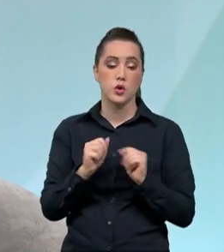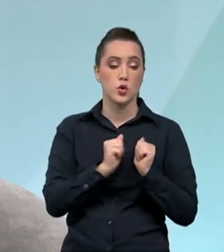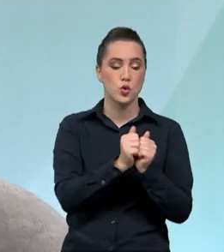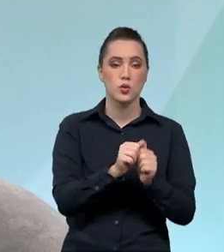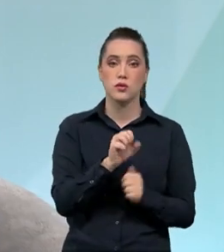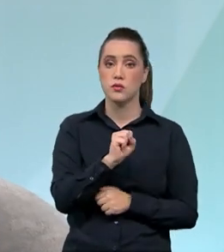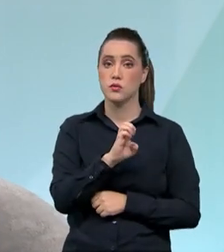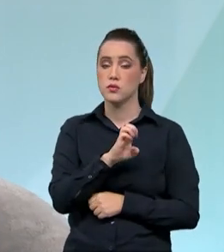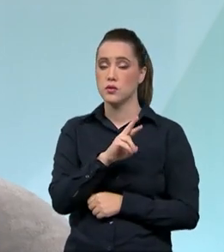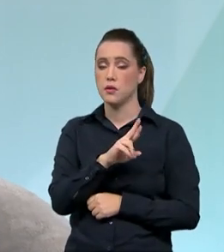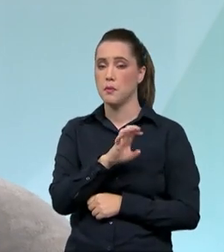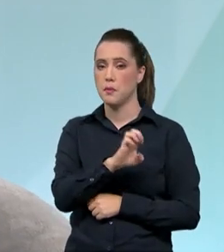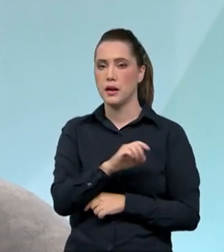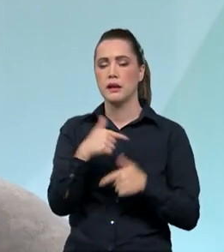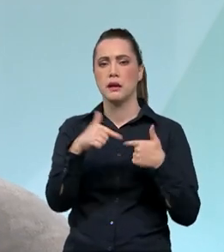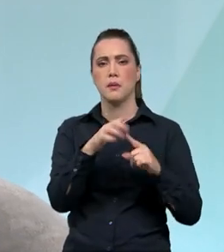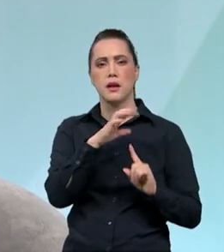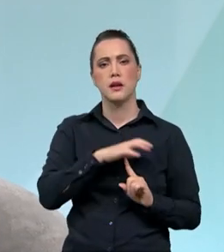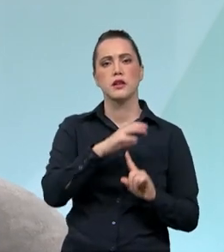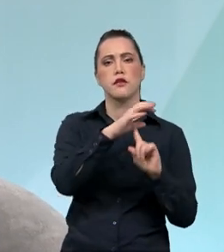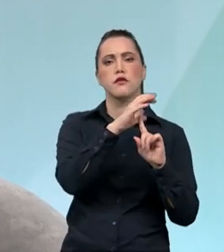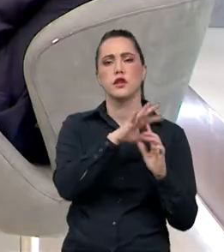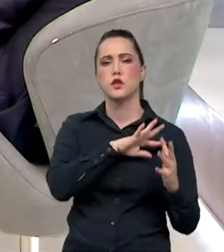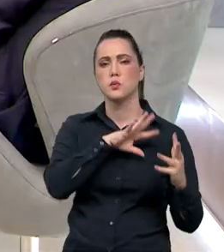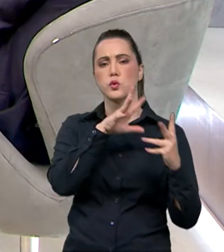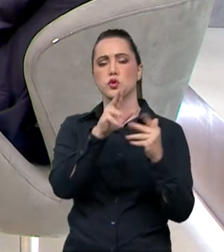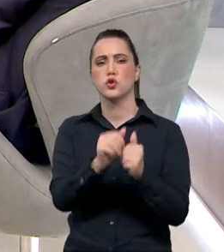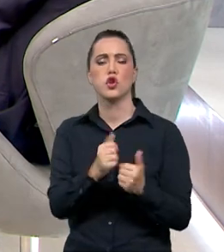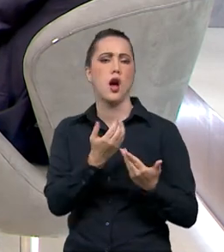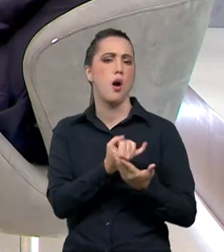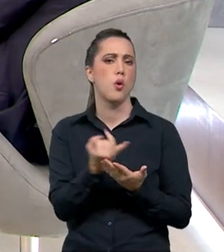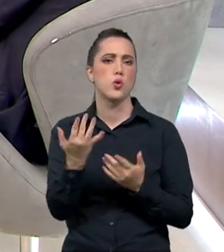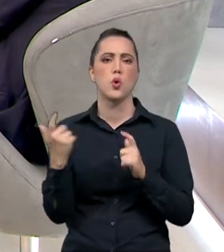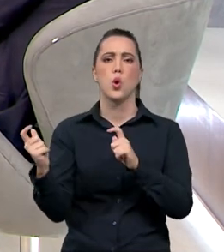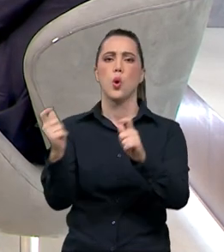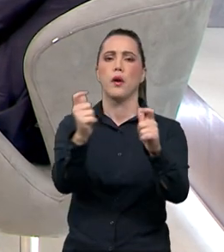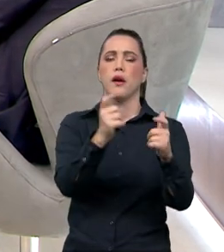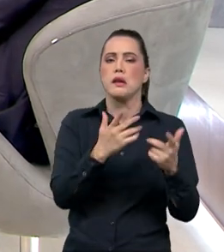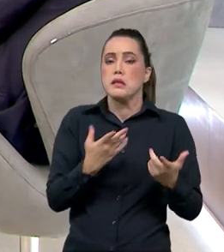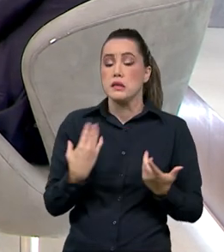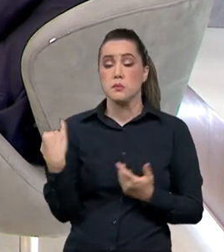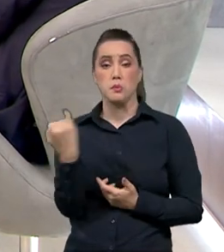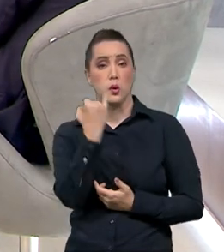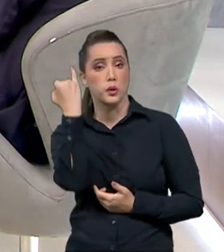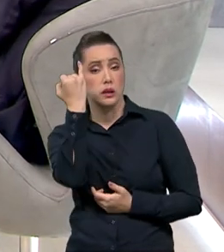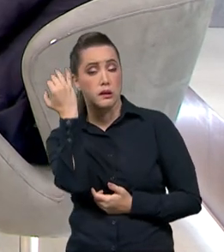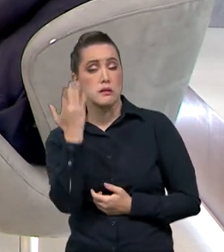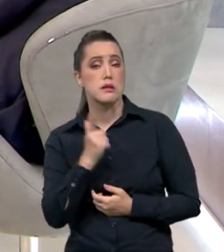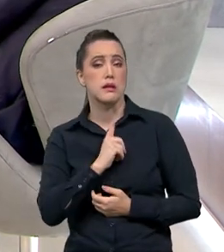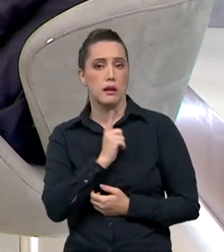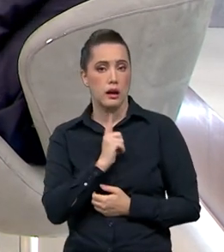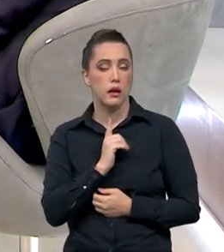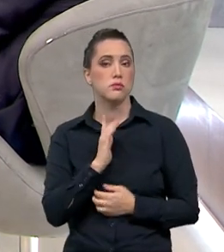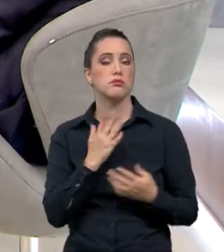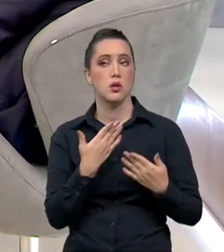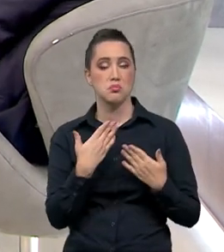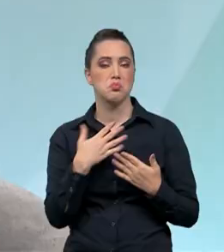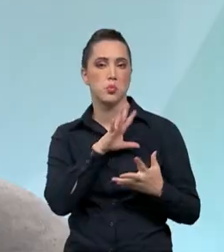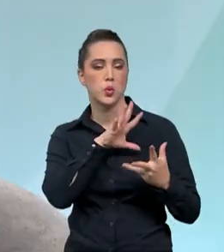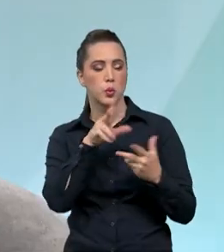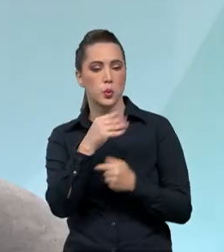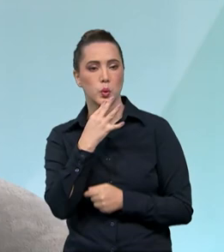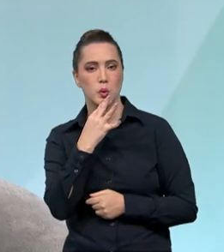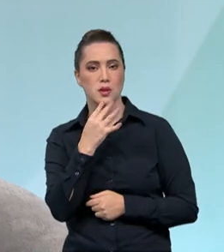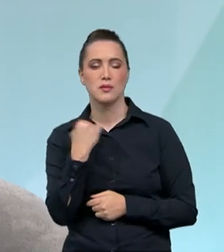nas feiras internacionais, nos roadshows, fan tours, nos workshops, então é uma parceria realmente